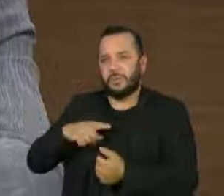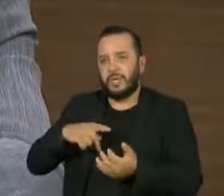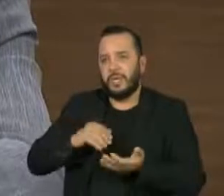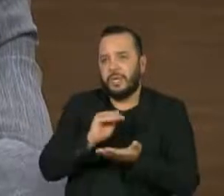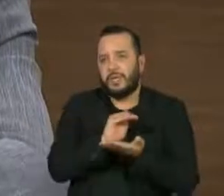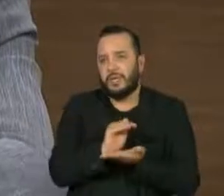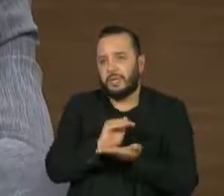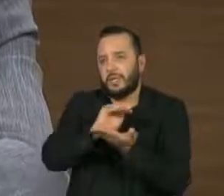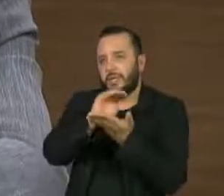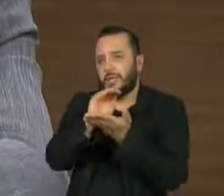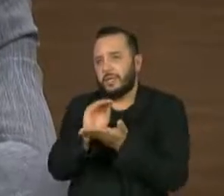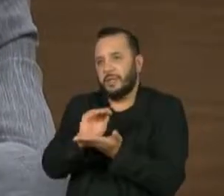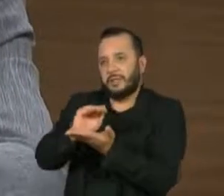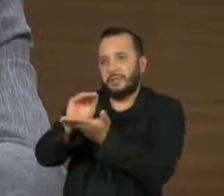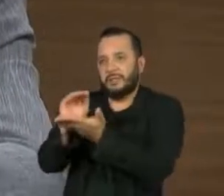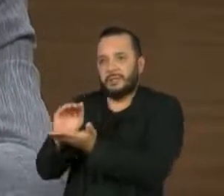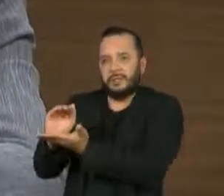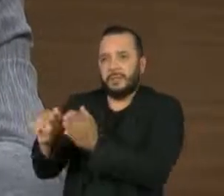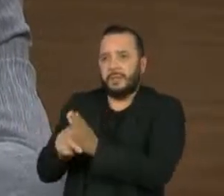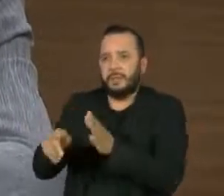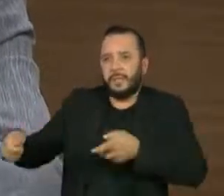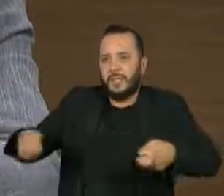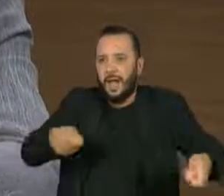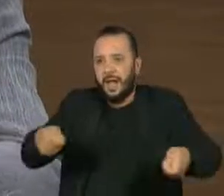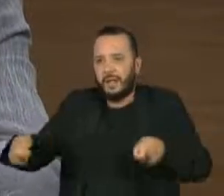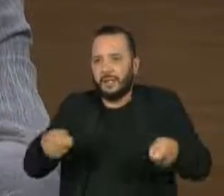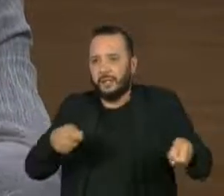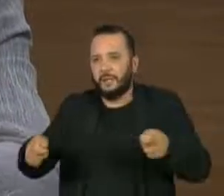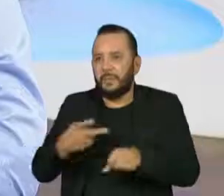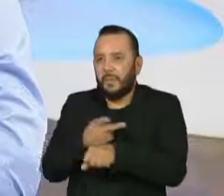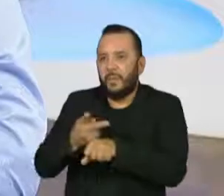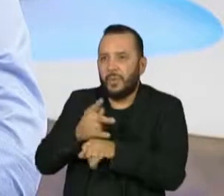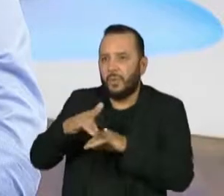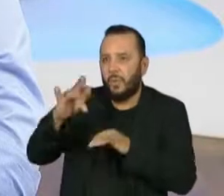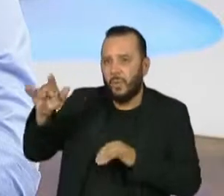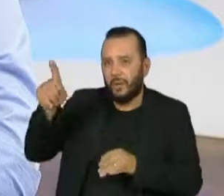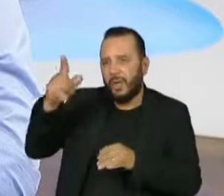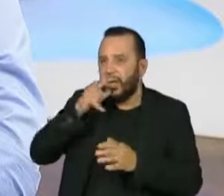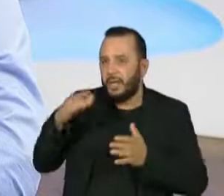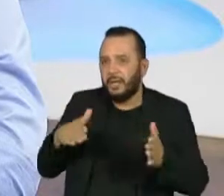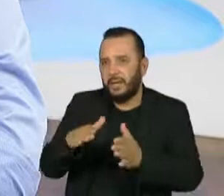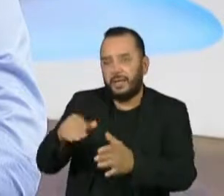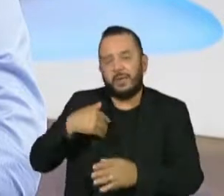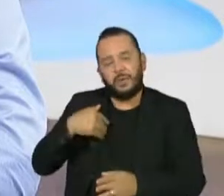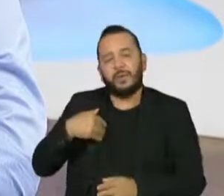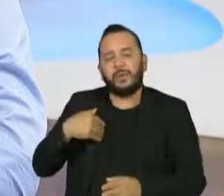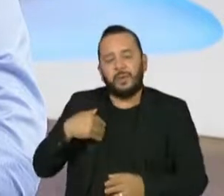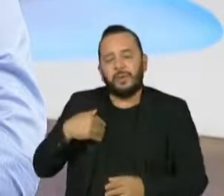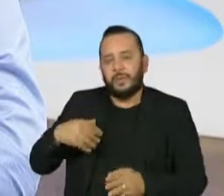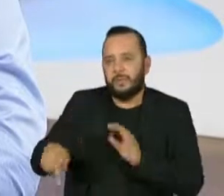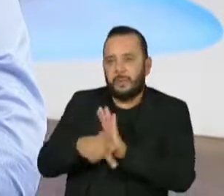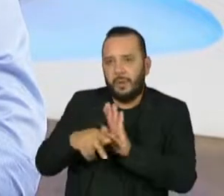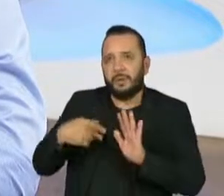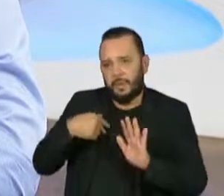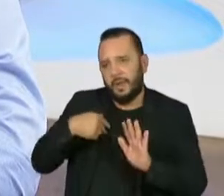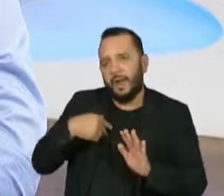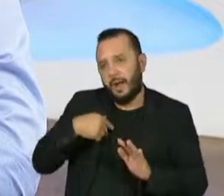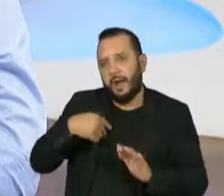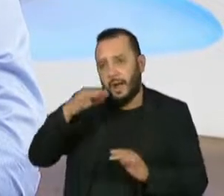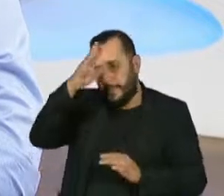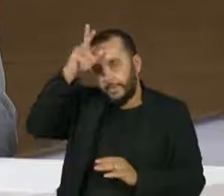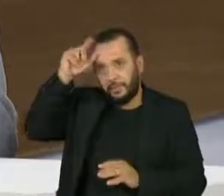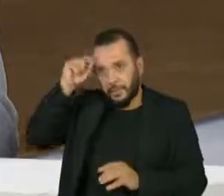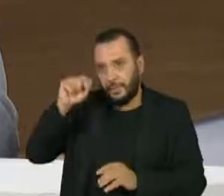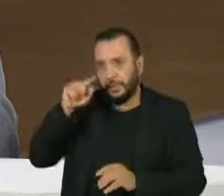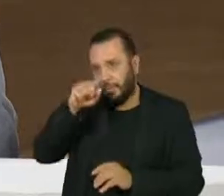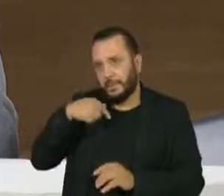balsas, centenas de balsas de garimpo no Rio Amazonas. O rastro, a gente já sabe, em outubro duas crianças de outra etnia, da